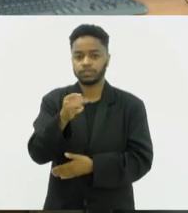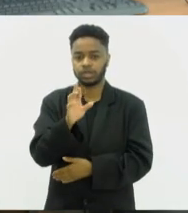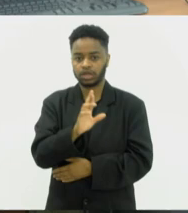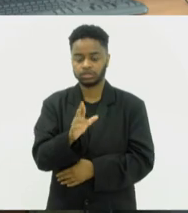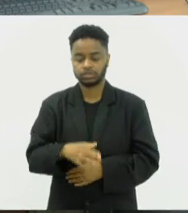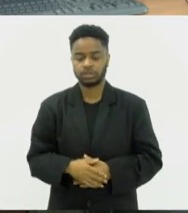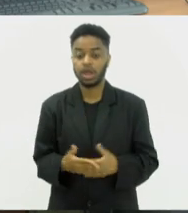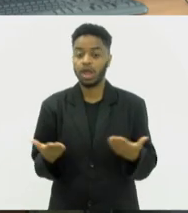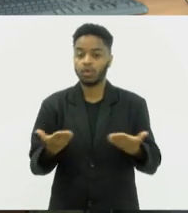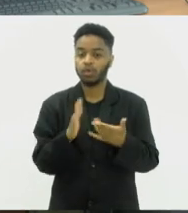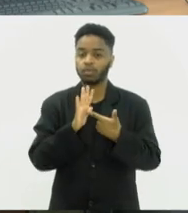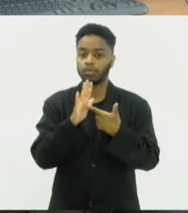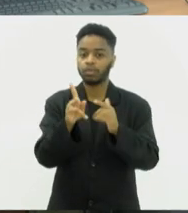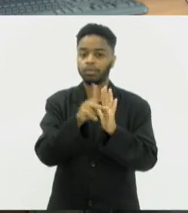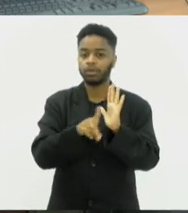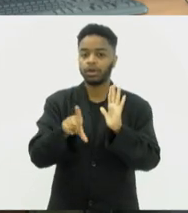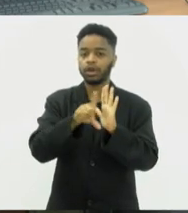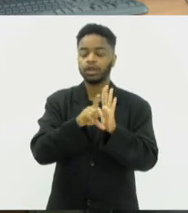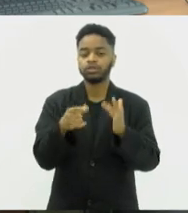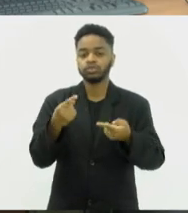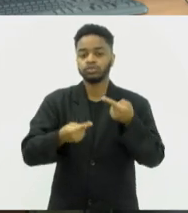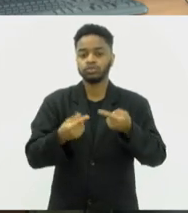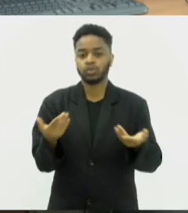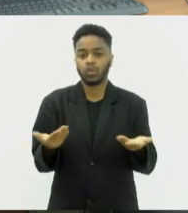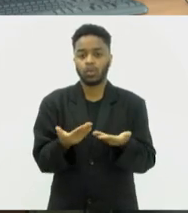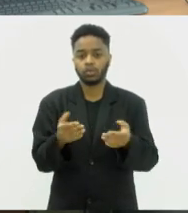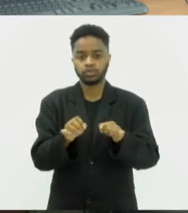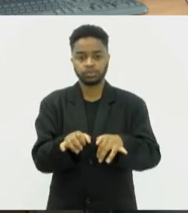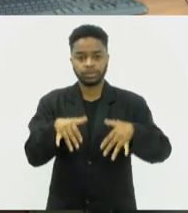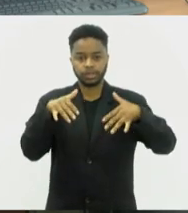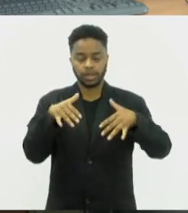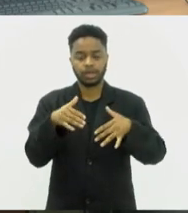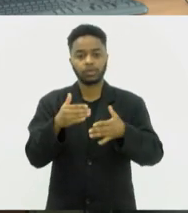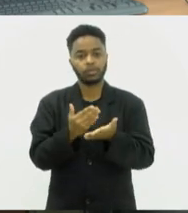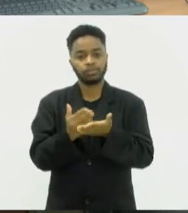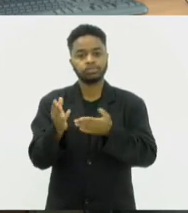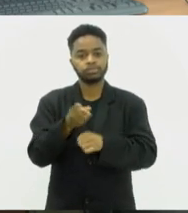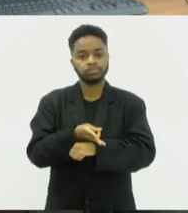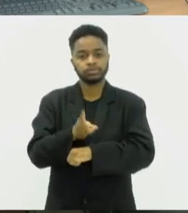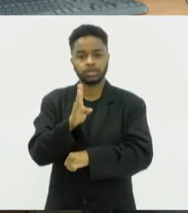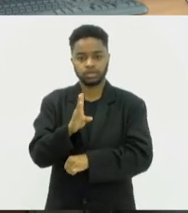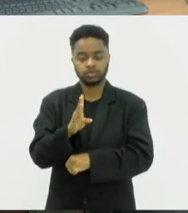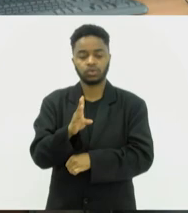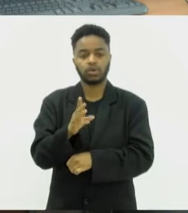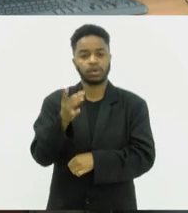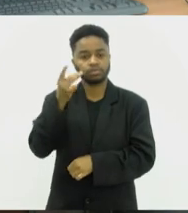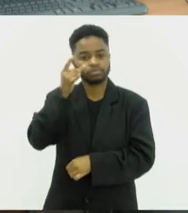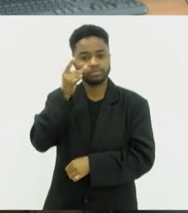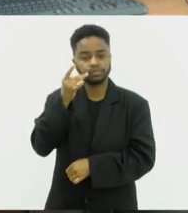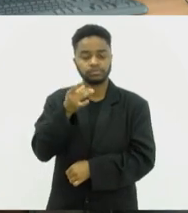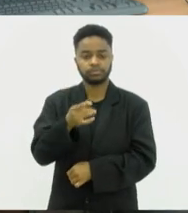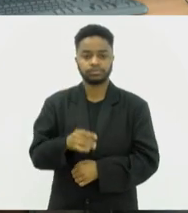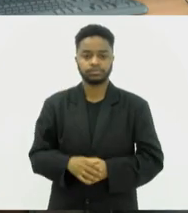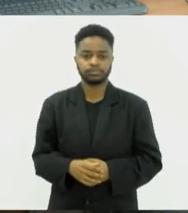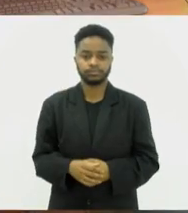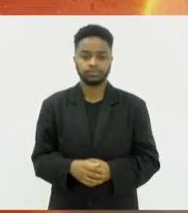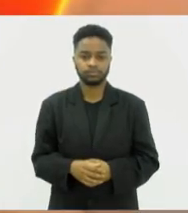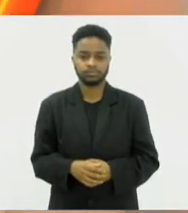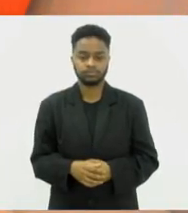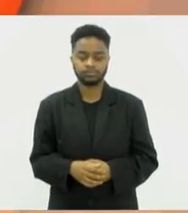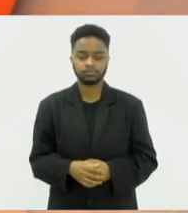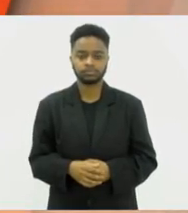Acompanhe agora os projetos que serão discutidos no plenário com transmissão ao vivo da TV Alerj, a partir das três horas da tarde.